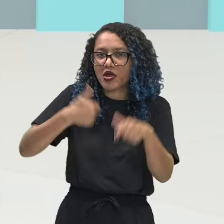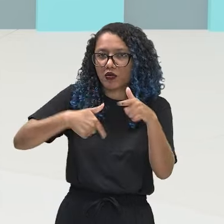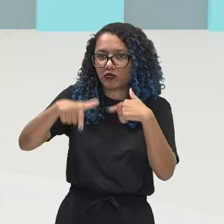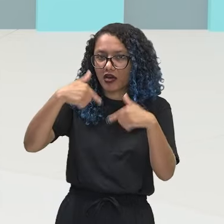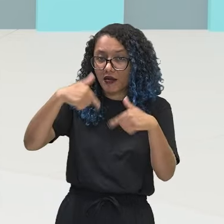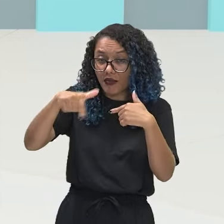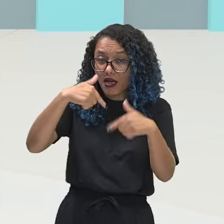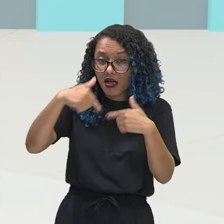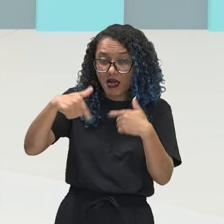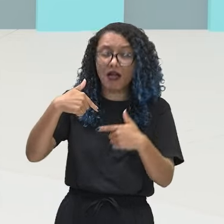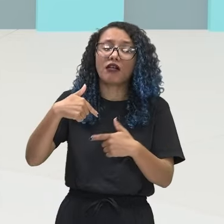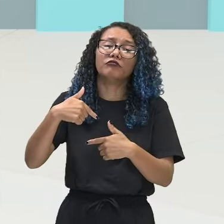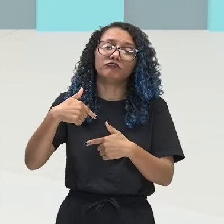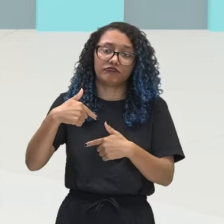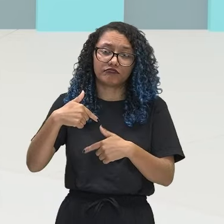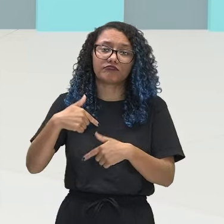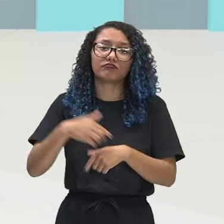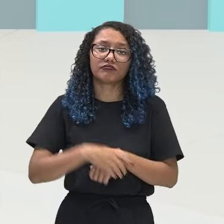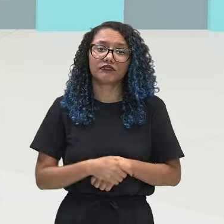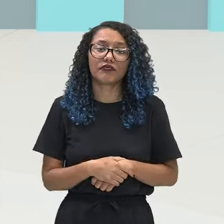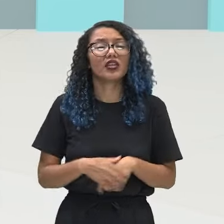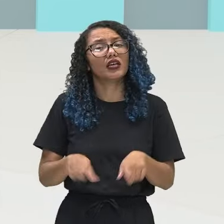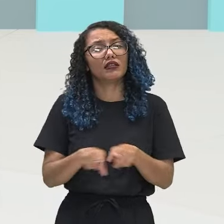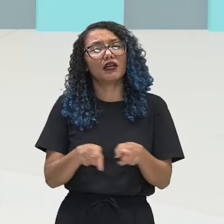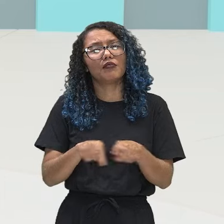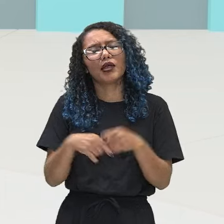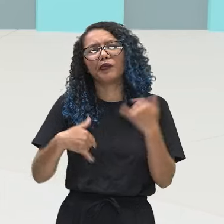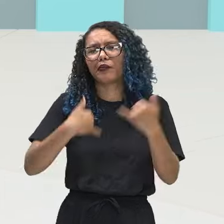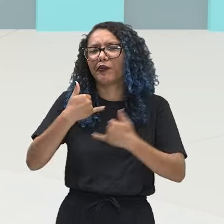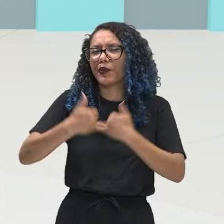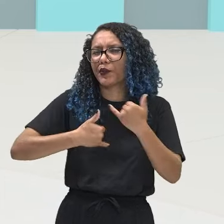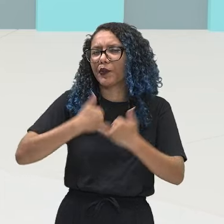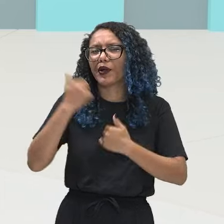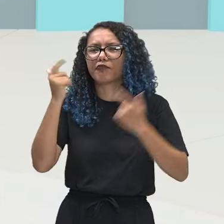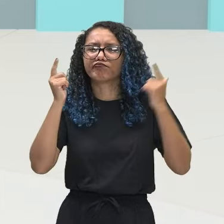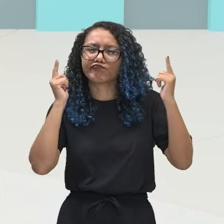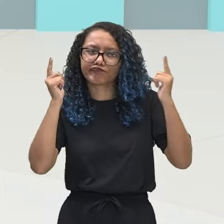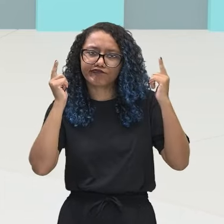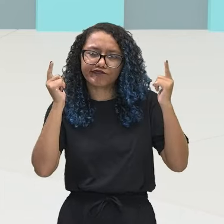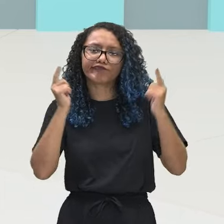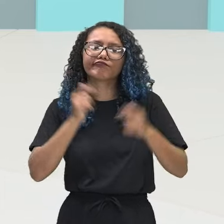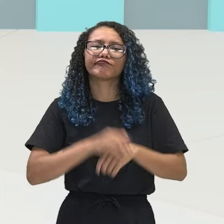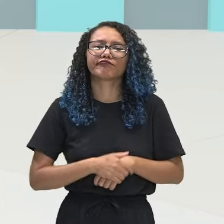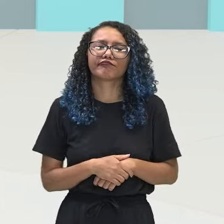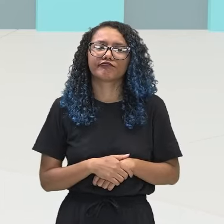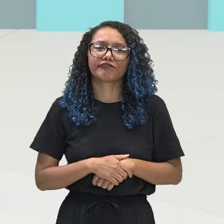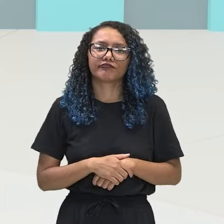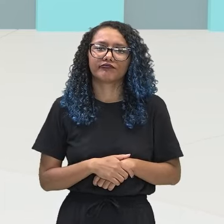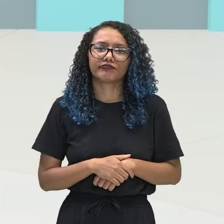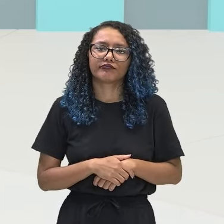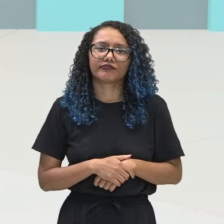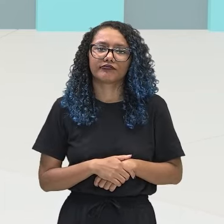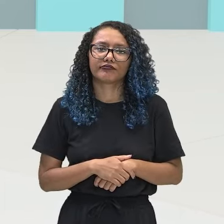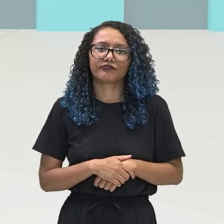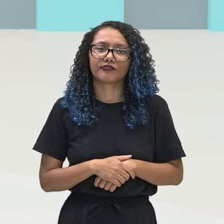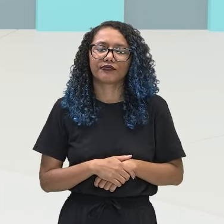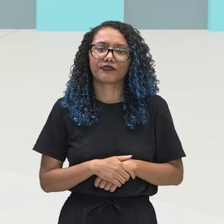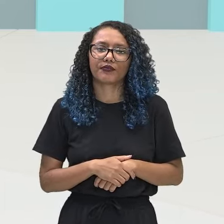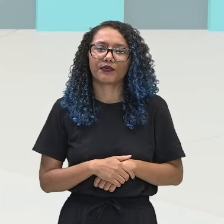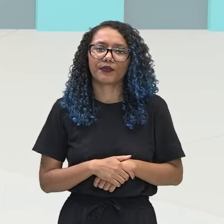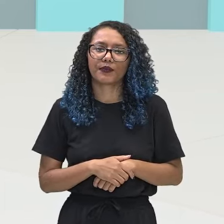E também na forma do lazer, onde você, principalmente, se destaca